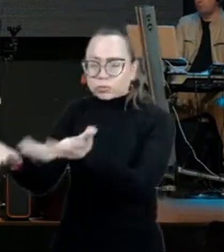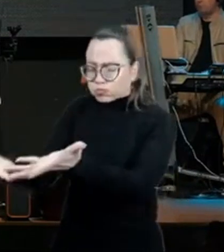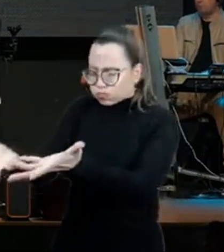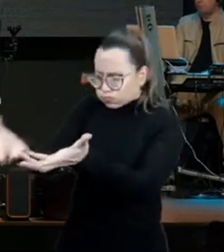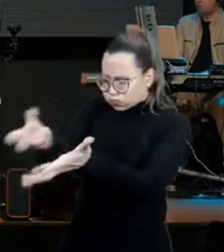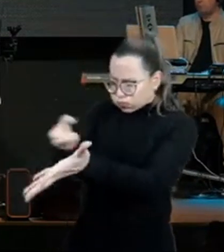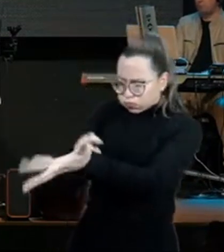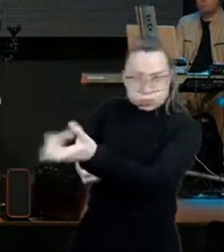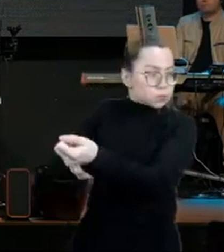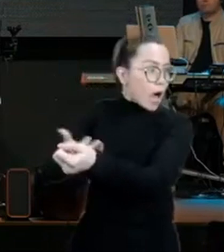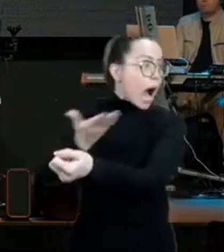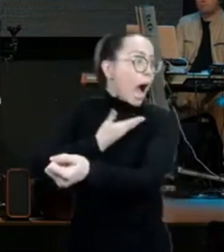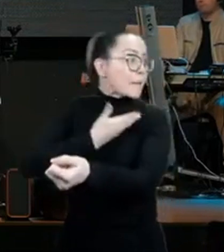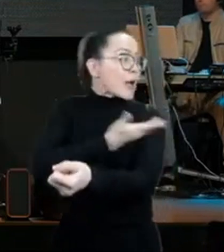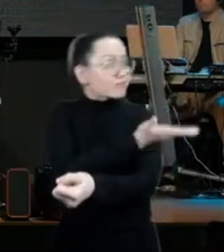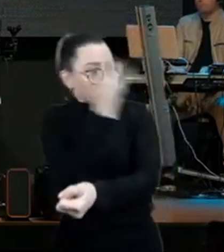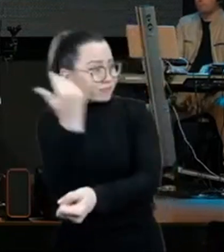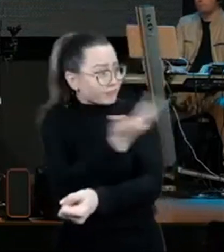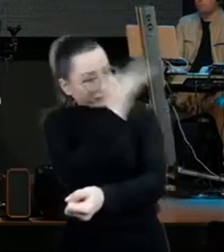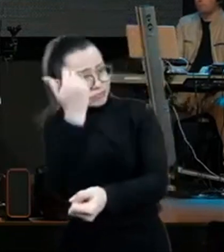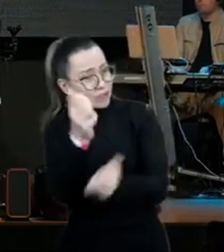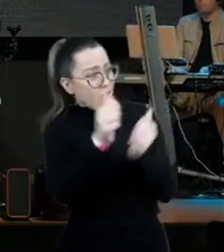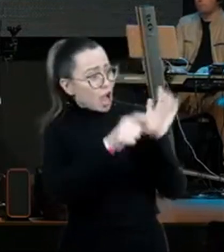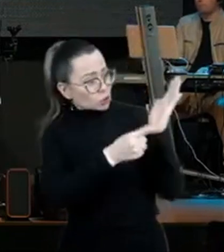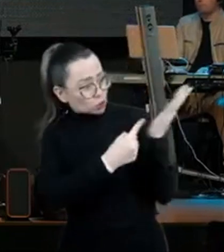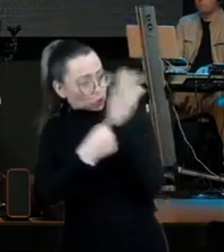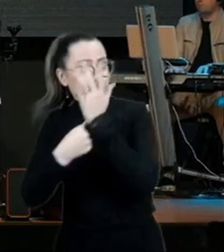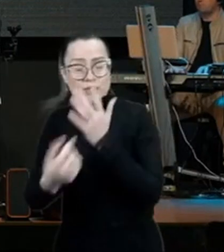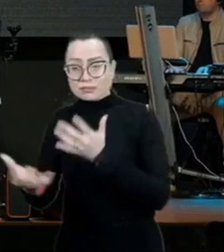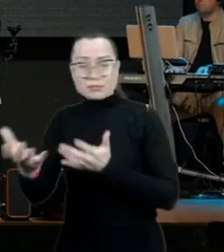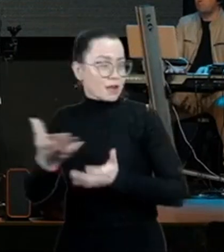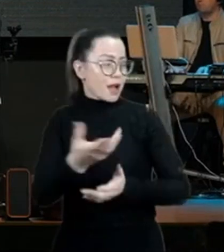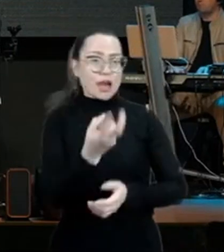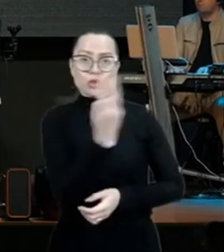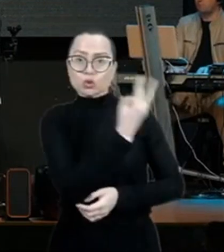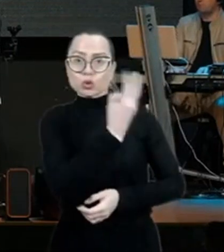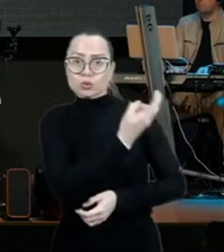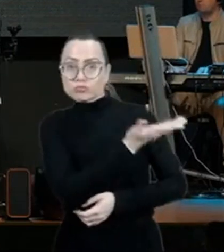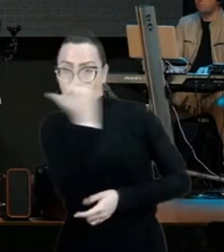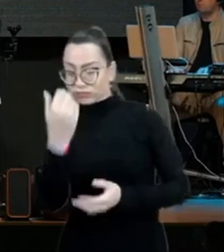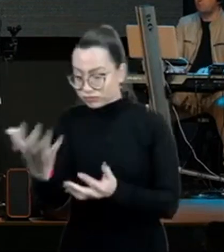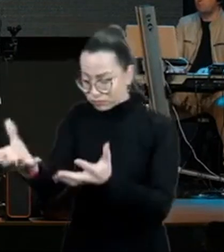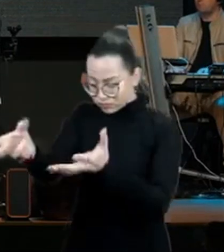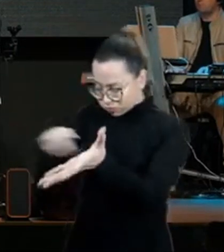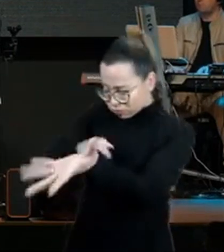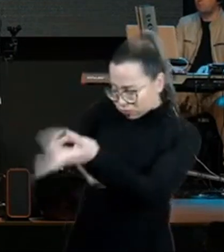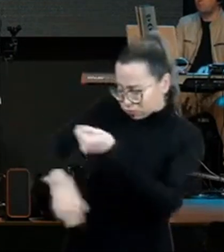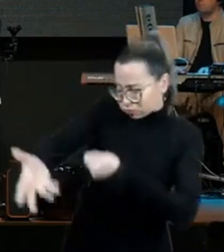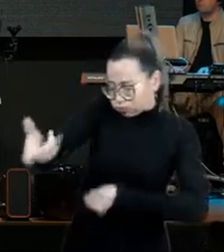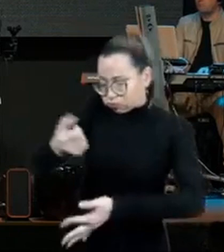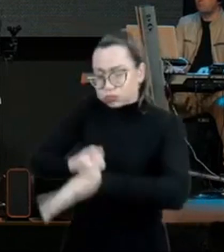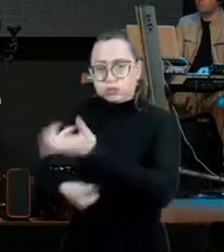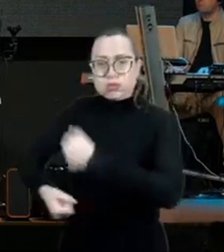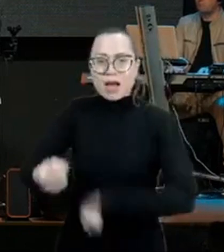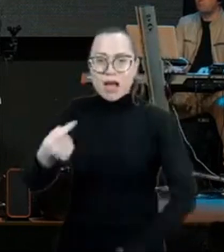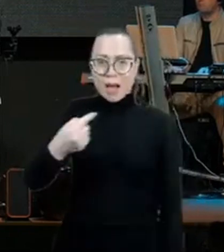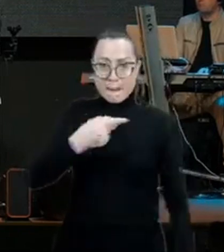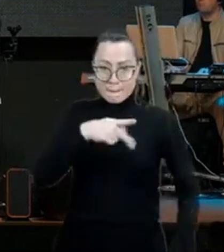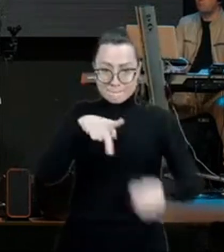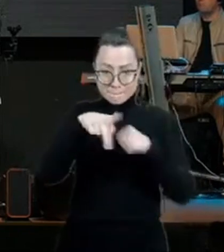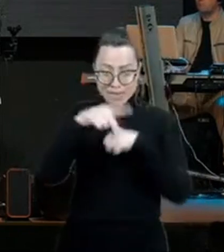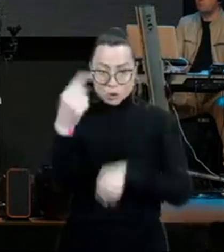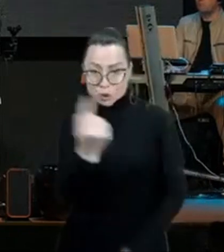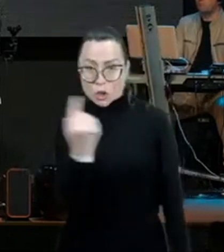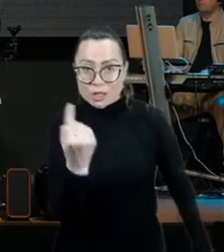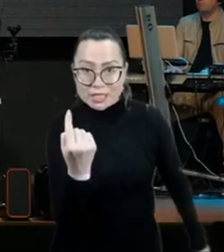encoste alguém, porque esses dias de prosperar também são perigosos, prosperidade, mas viva a prosperidade que Deus está te dando,